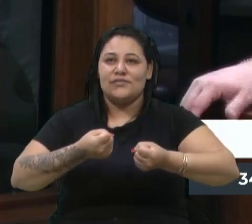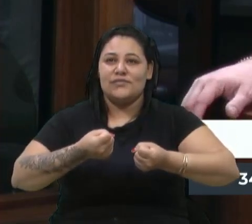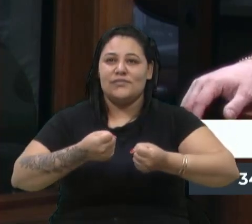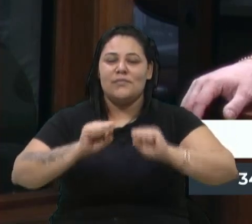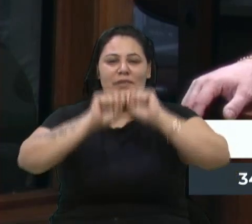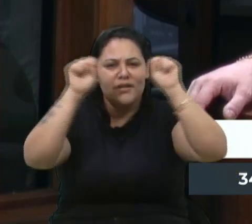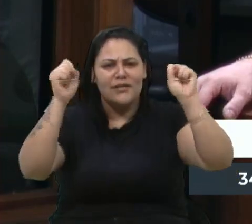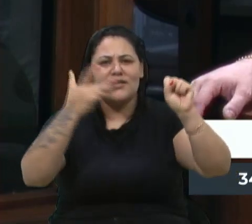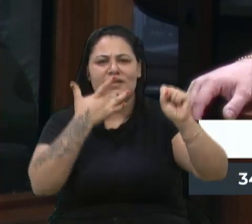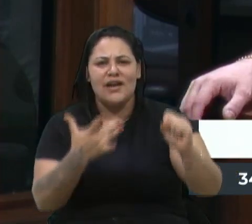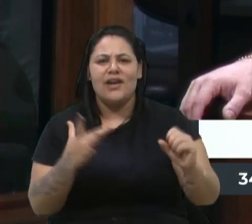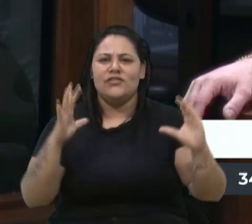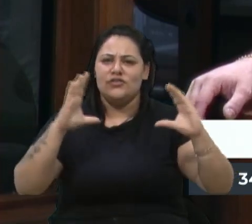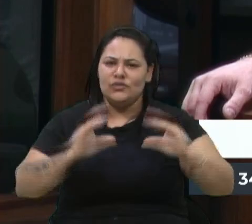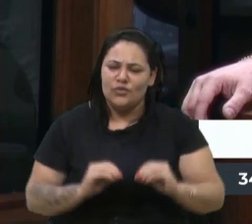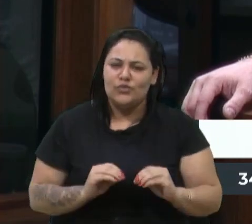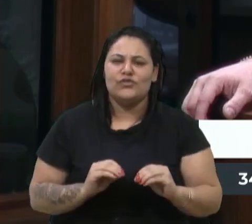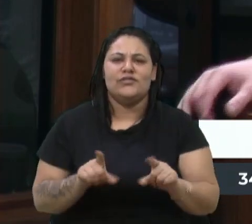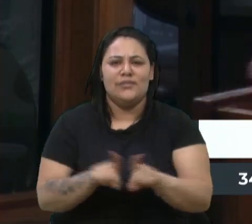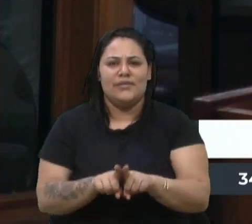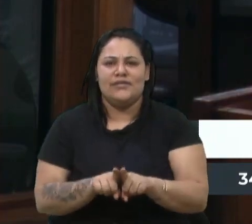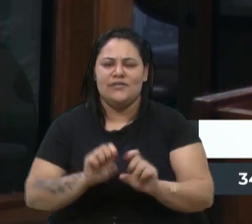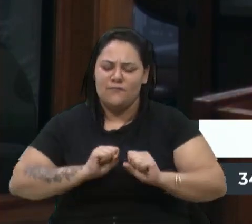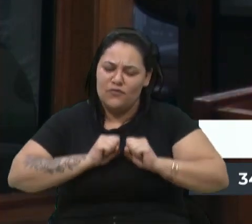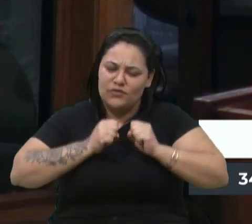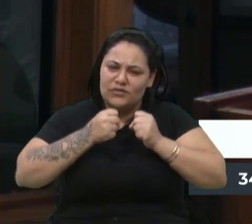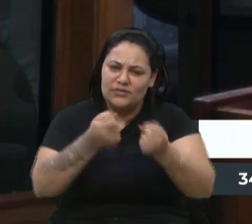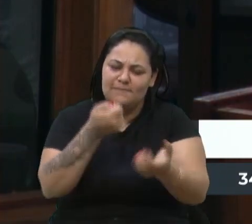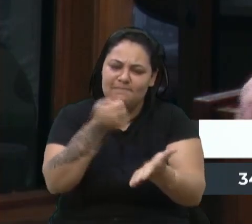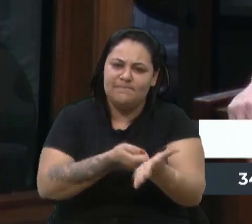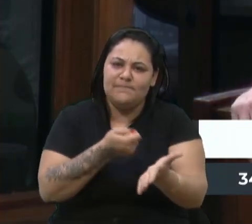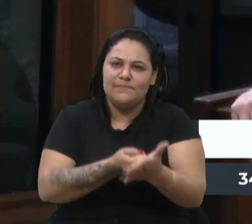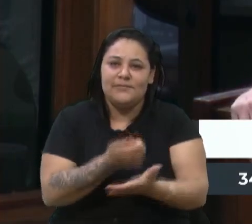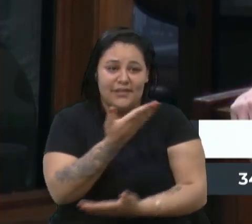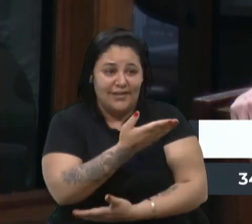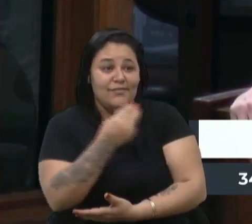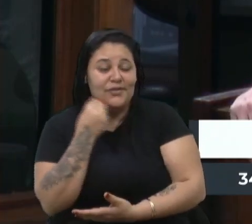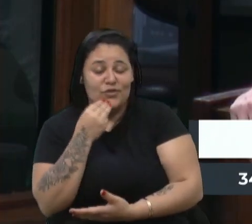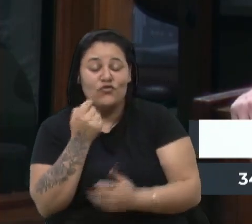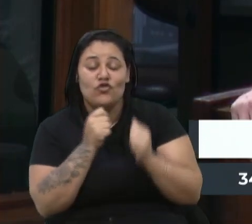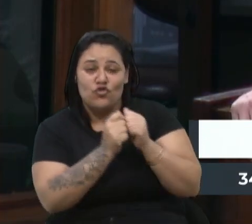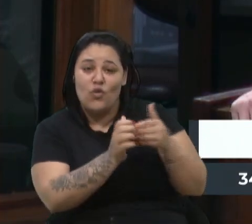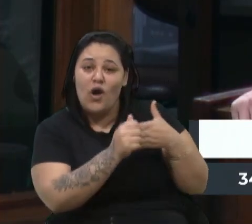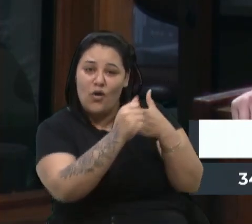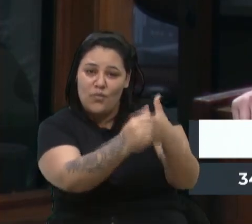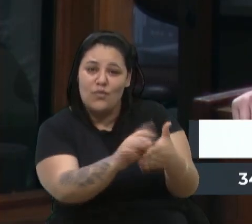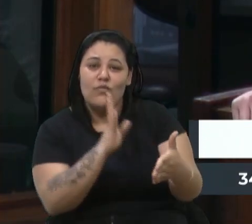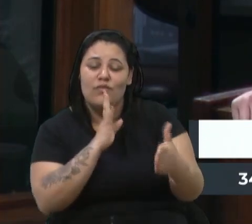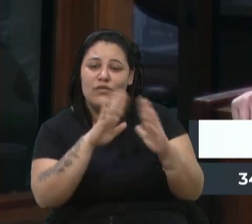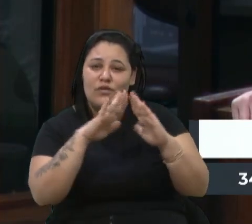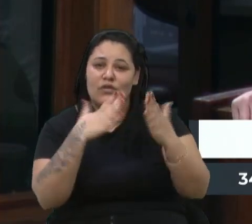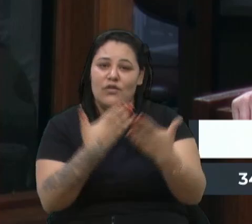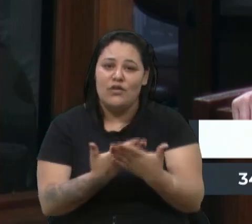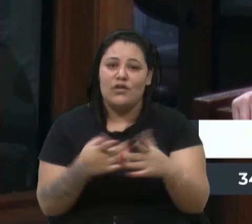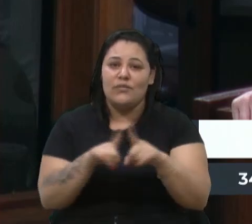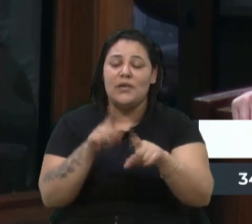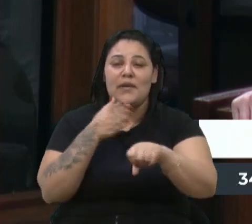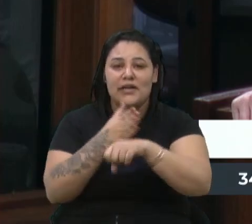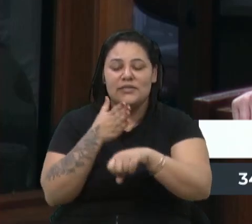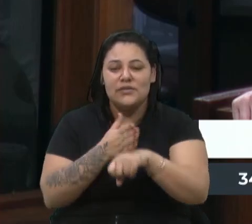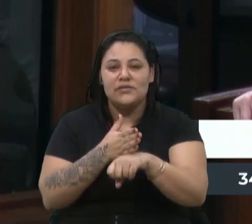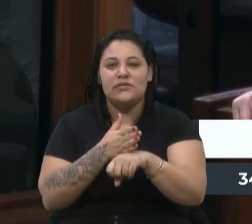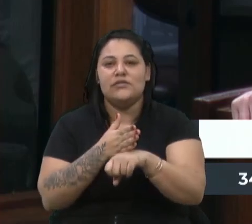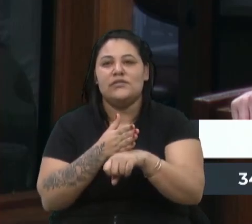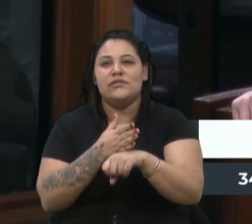integral, vereadora Marisol. Então, a senhora foi lá juntamente com nós, conheceu o Colégio Tiradentes, participamos de